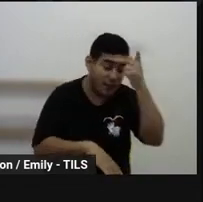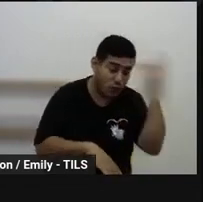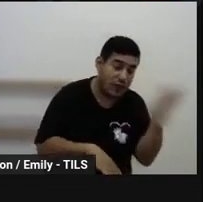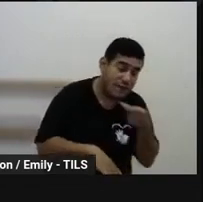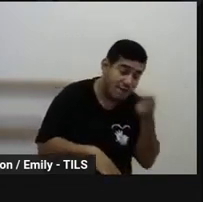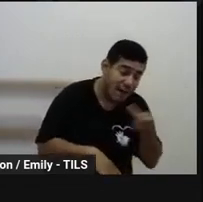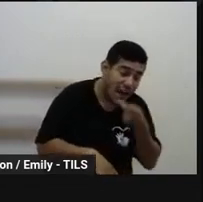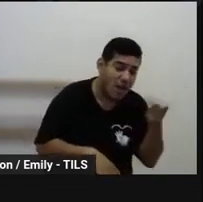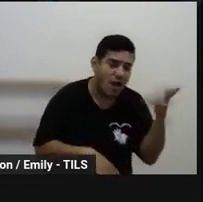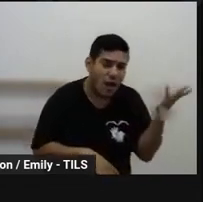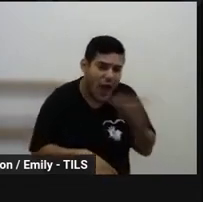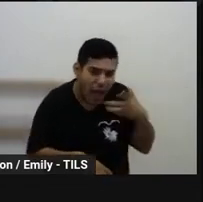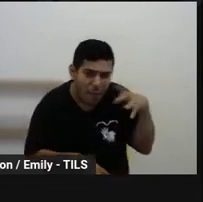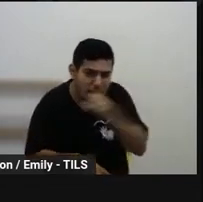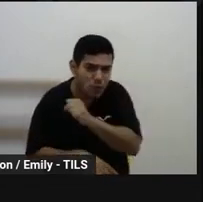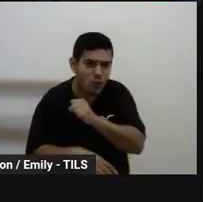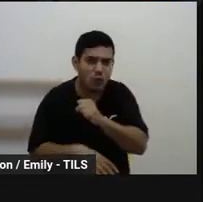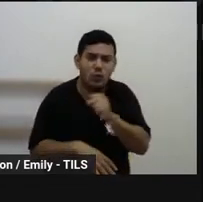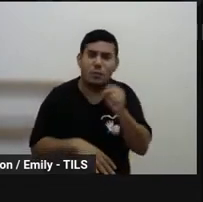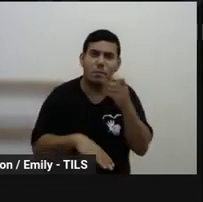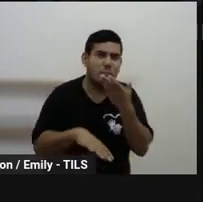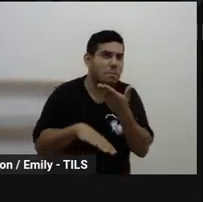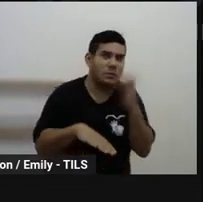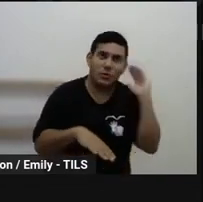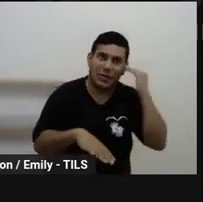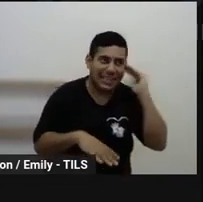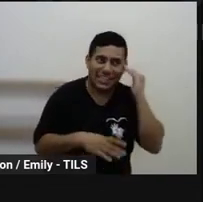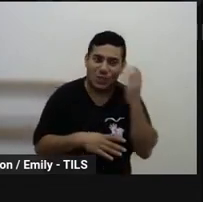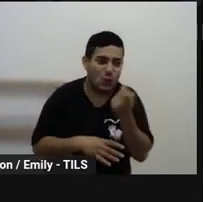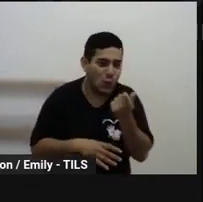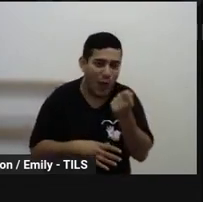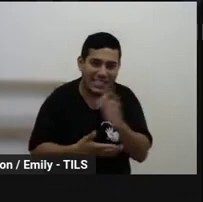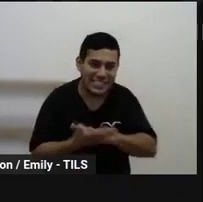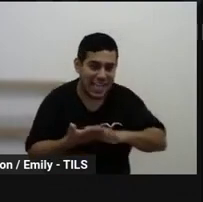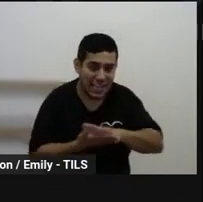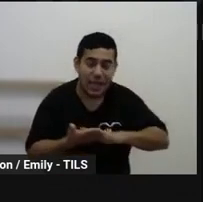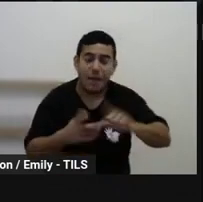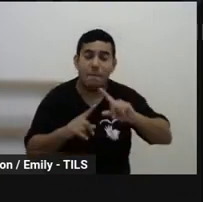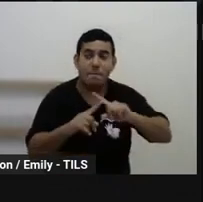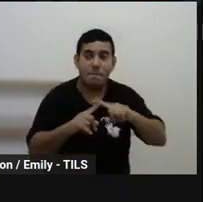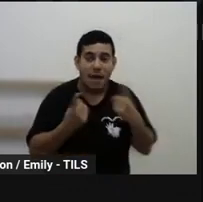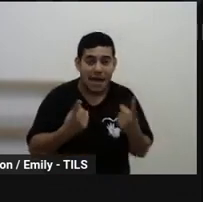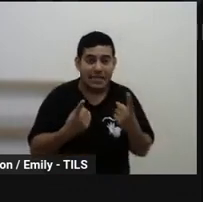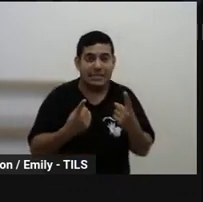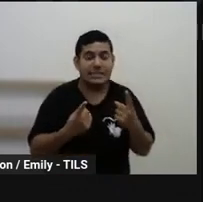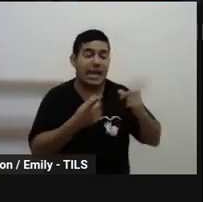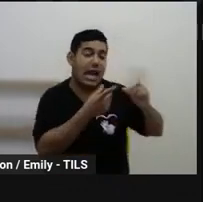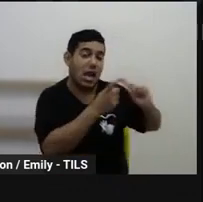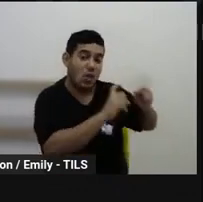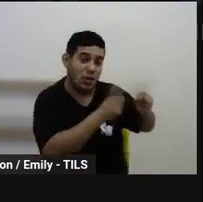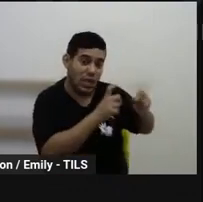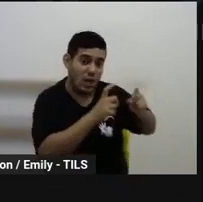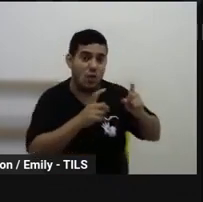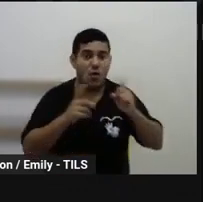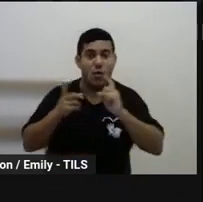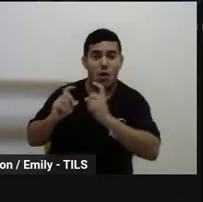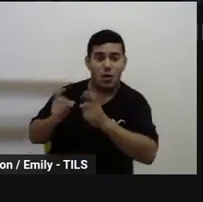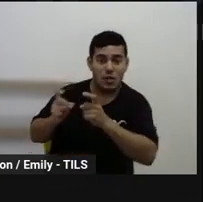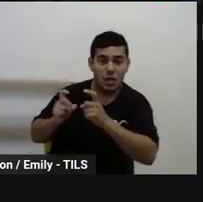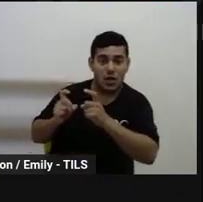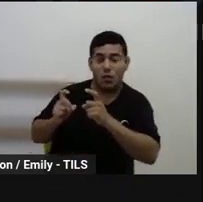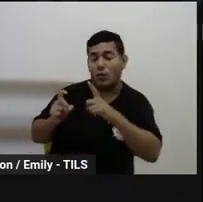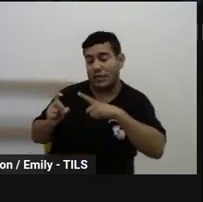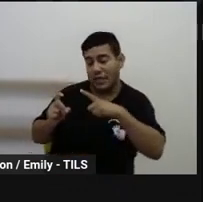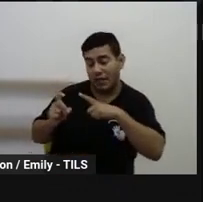gente não consegue compreender praticamente nada, porém, os relatos que nós tivemos, né, nessa reunião que apresentei com os gestores é que tem